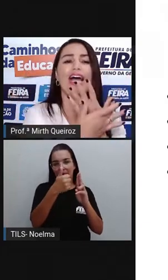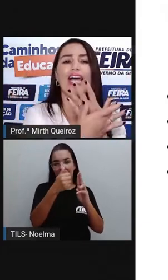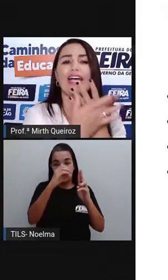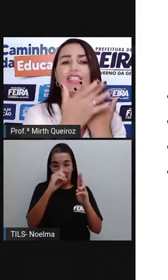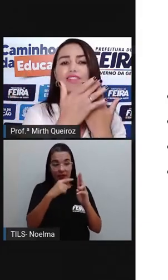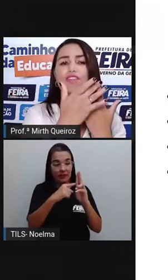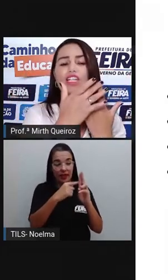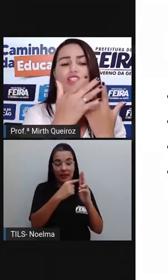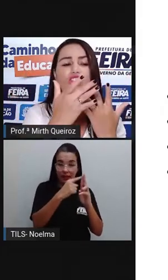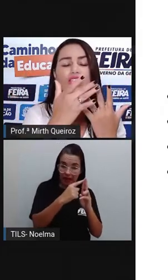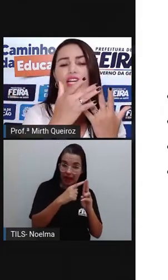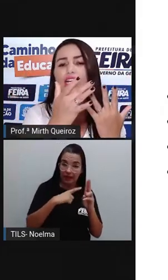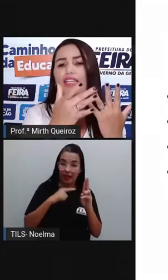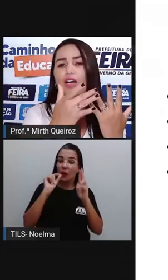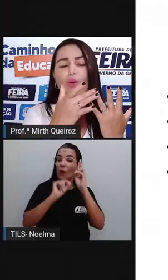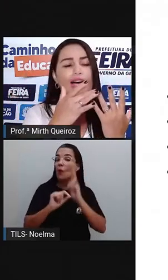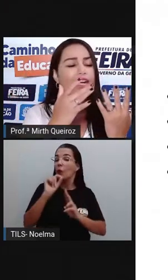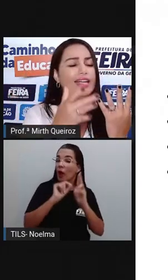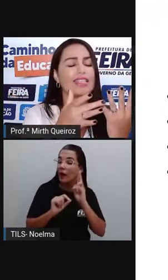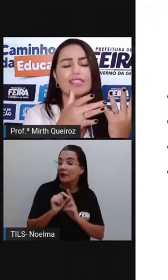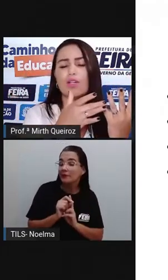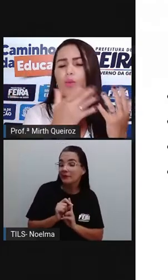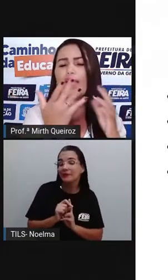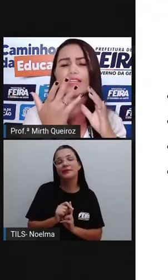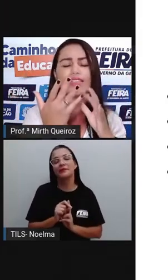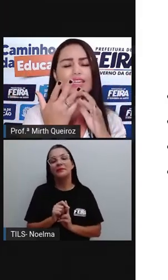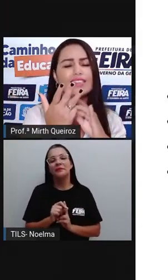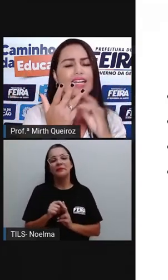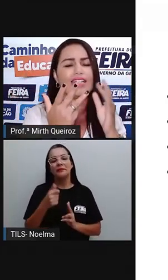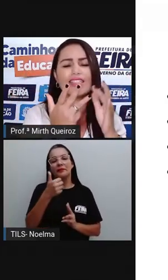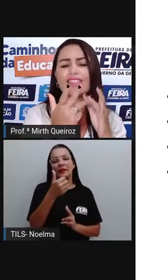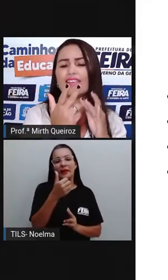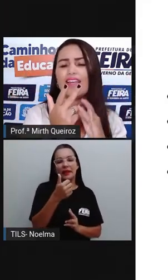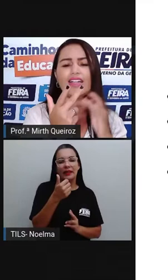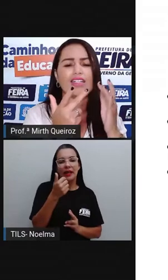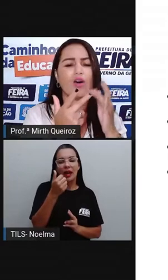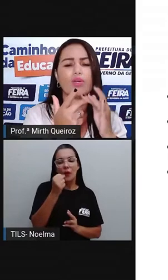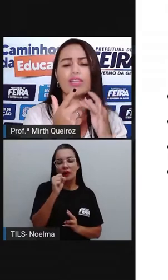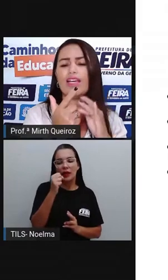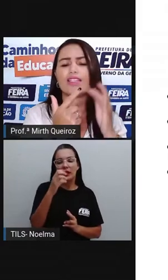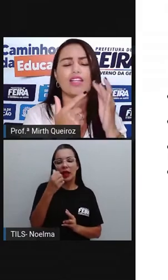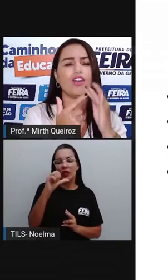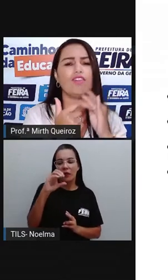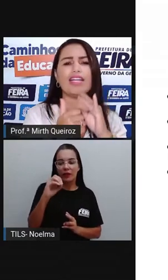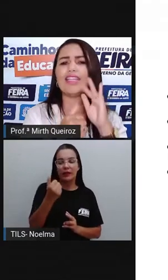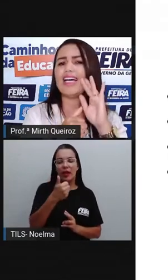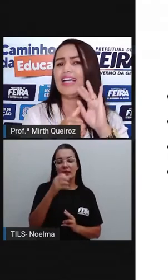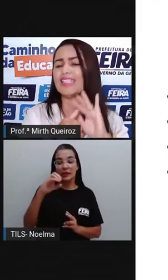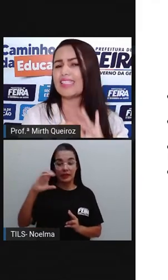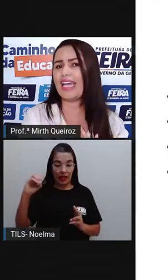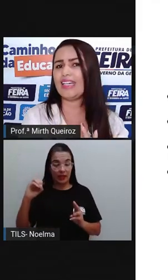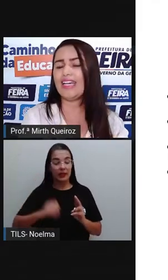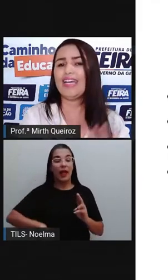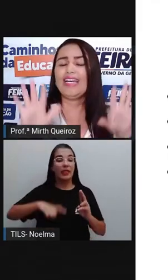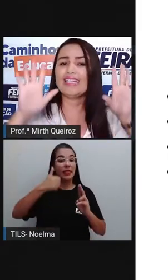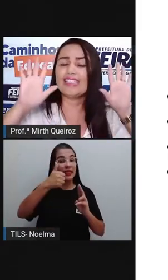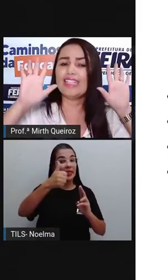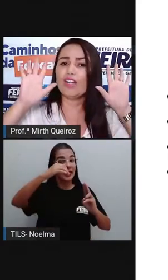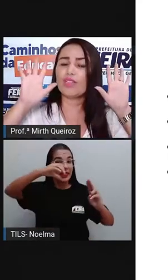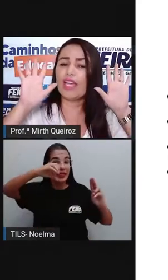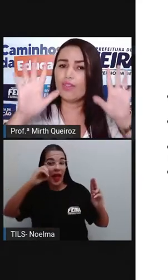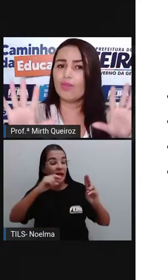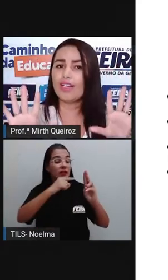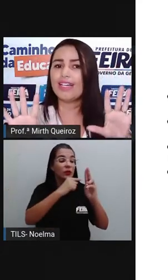dez, vinte, trinta, quarenta, cinquenta, sessenta, setenta, oitenta, noventa, cem. E